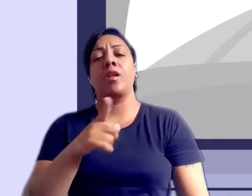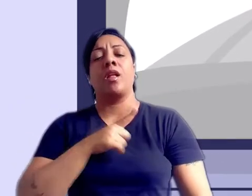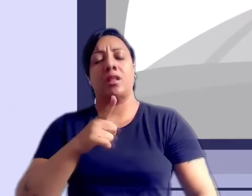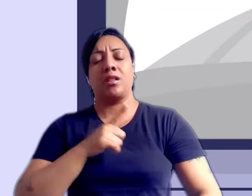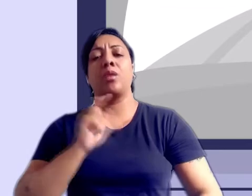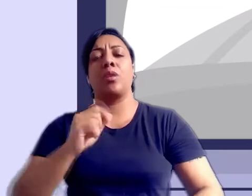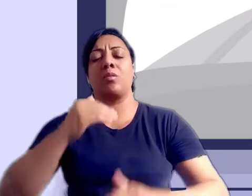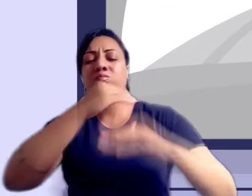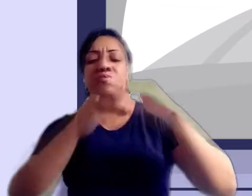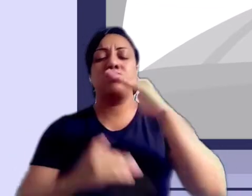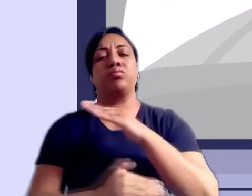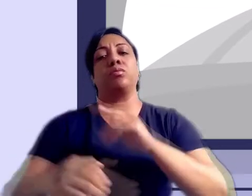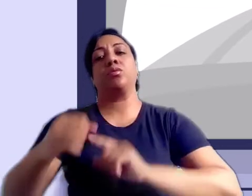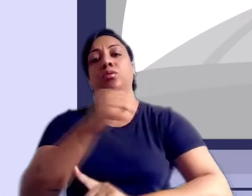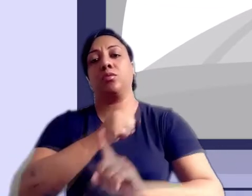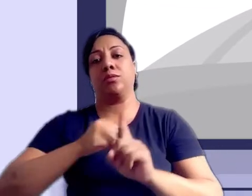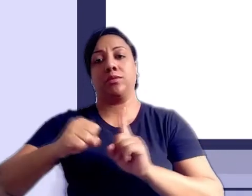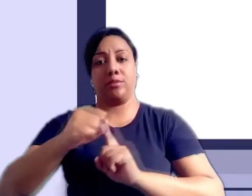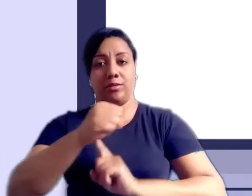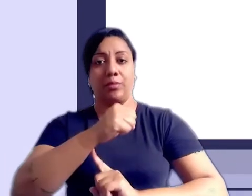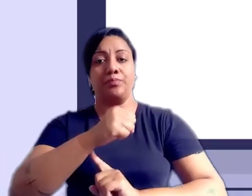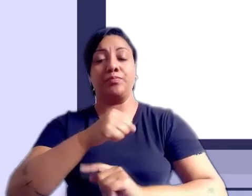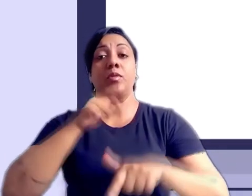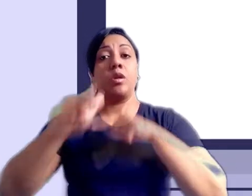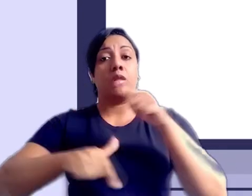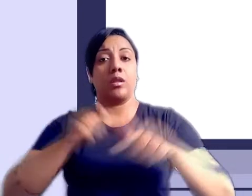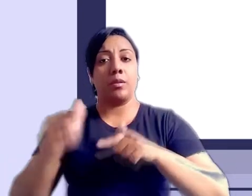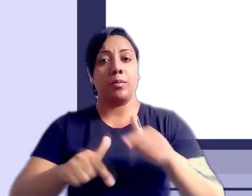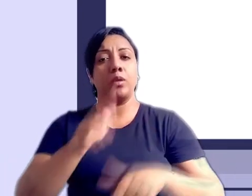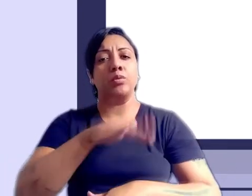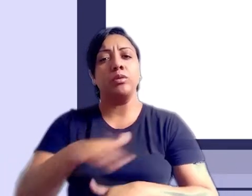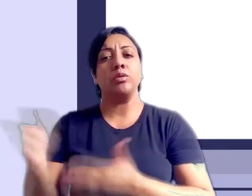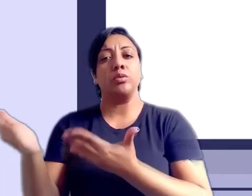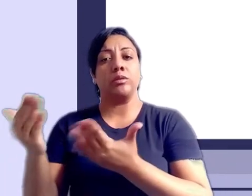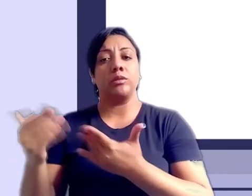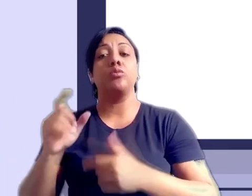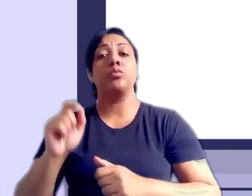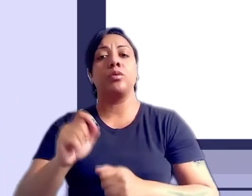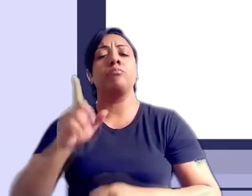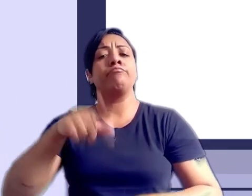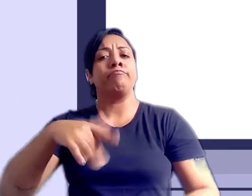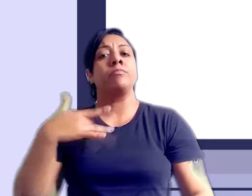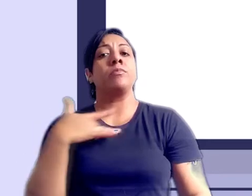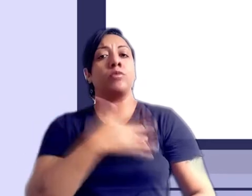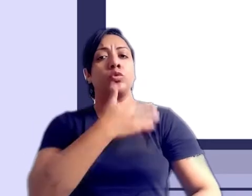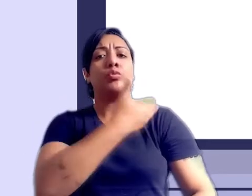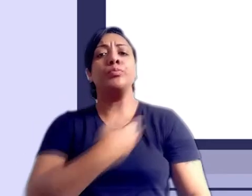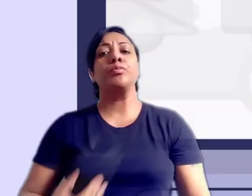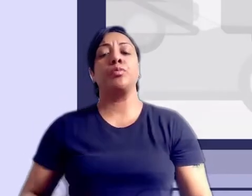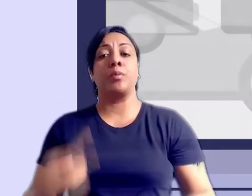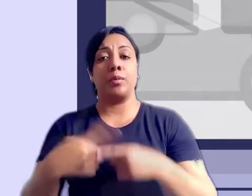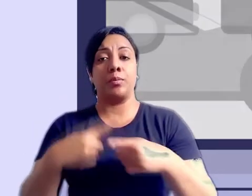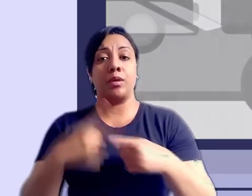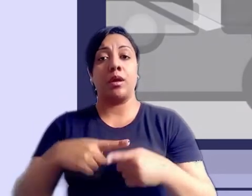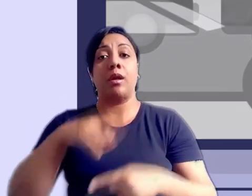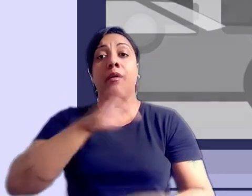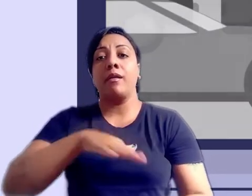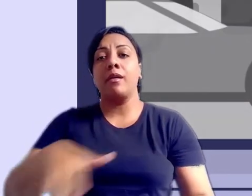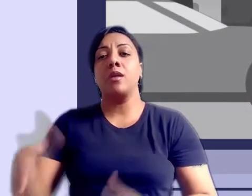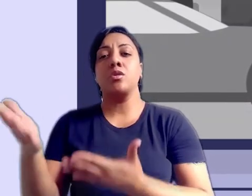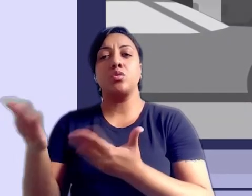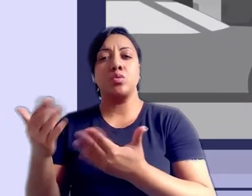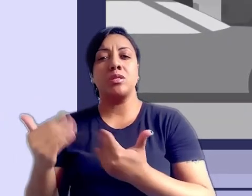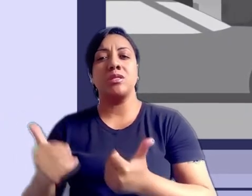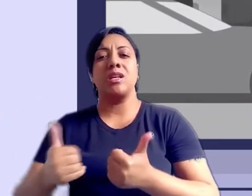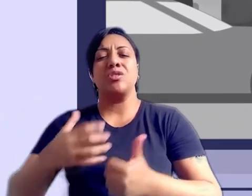Aprofunda a vulnerabilidade social. Trabalho infantil juvenil é uma questão de saúde pública, pois expõe crianças e